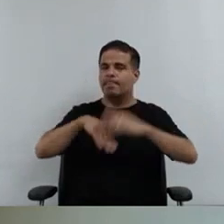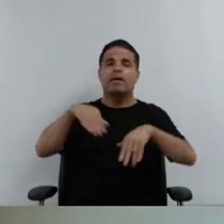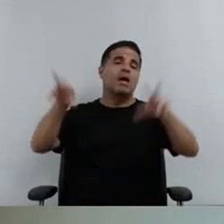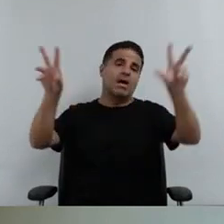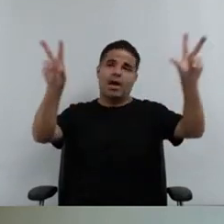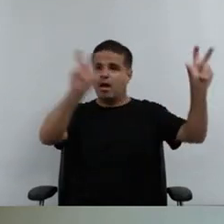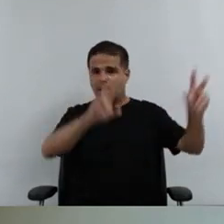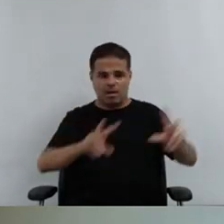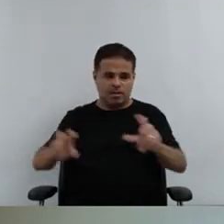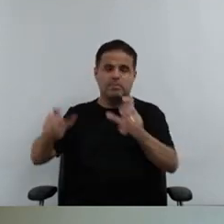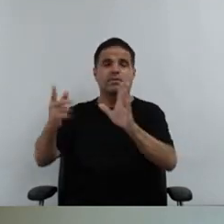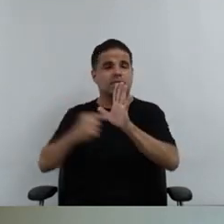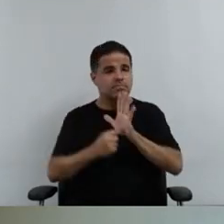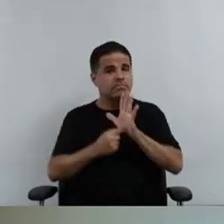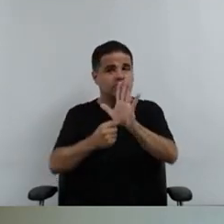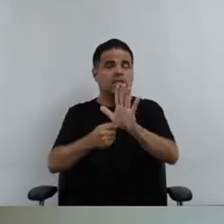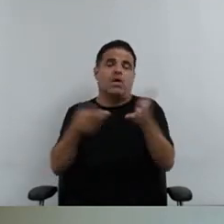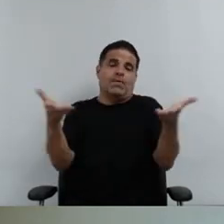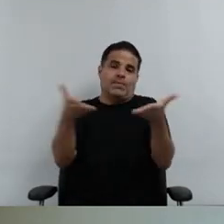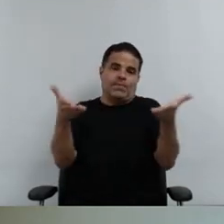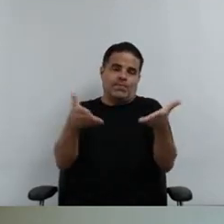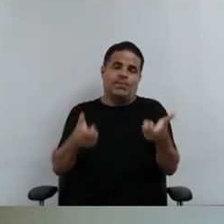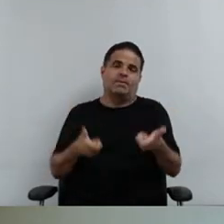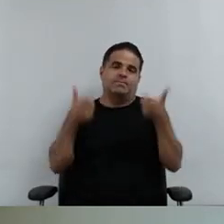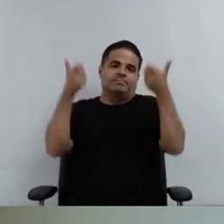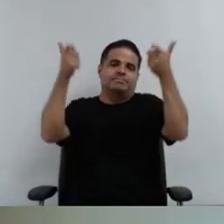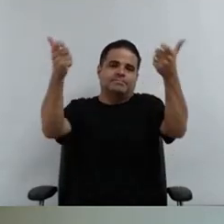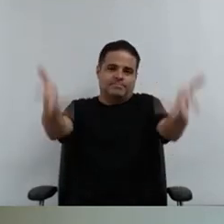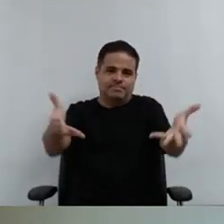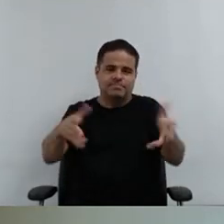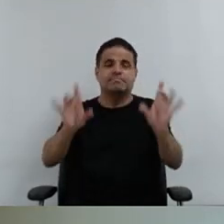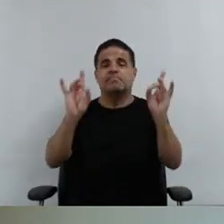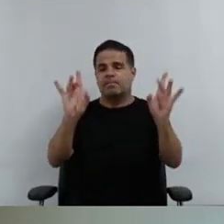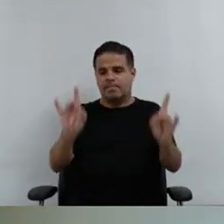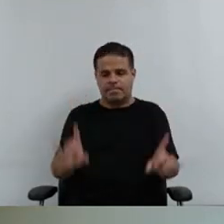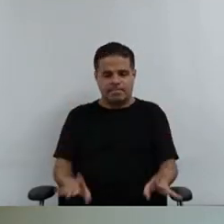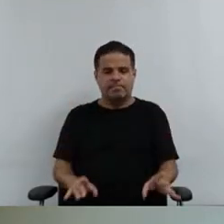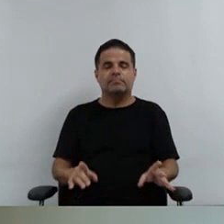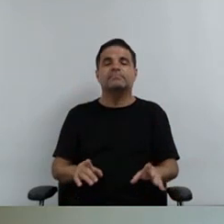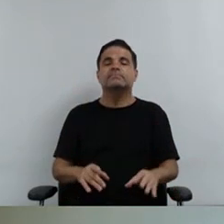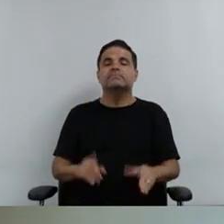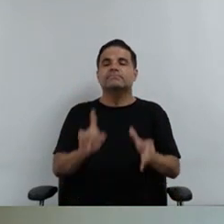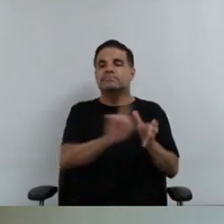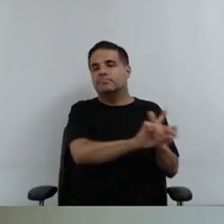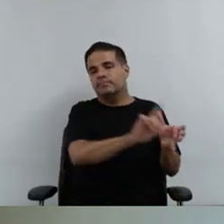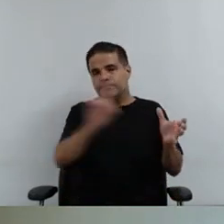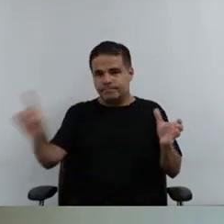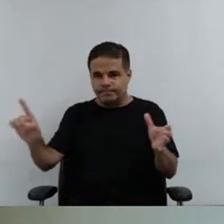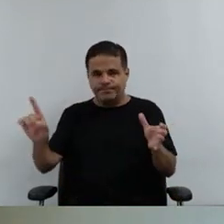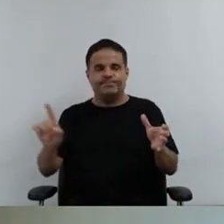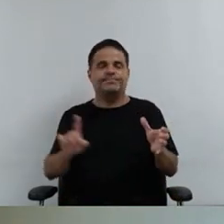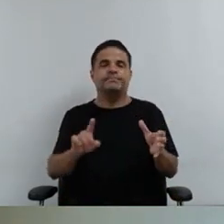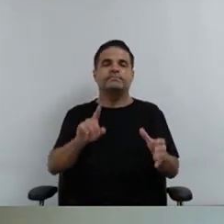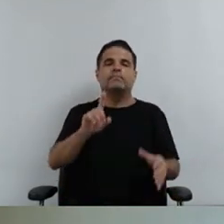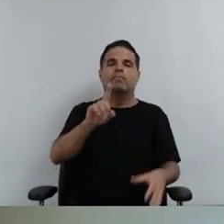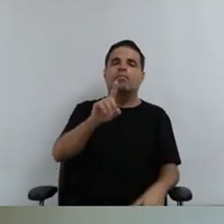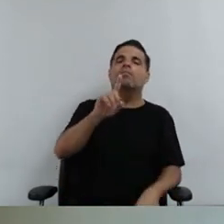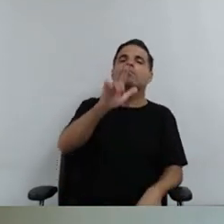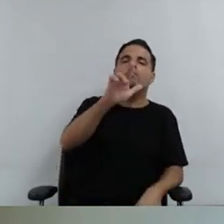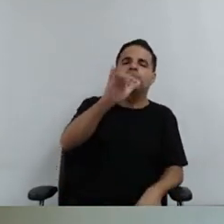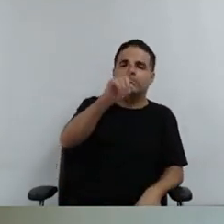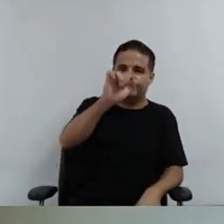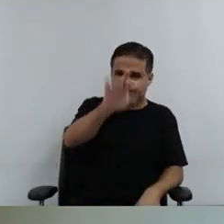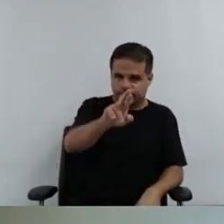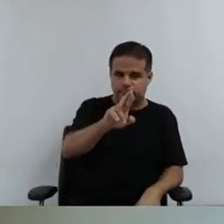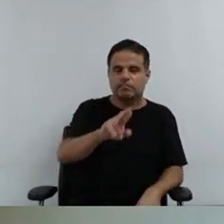que eu quero abordar hoje, seu presidente, especificamente sobre o desmembramento do NUDIR, né, com a